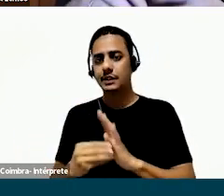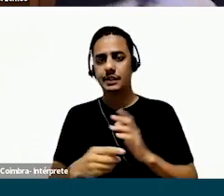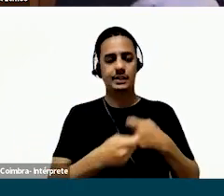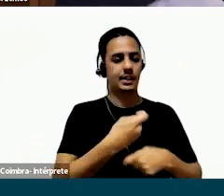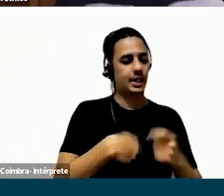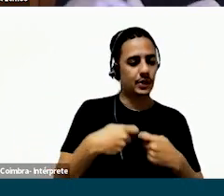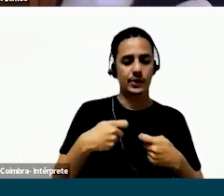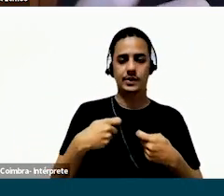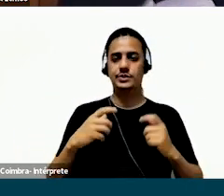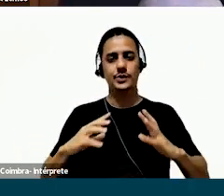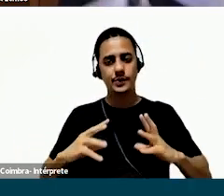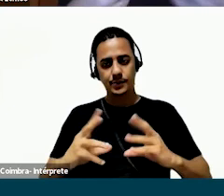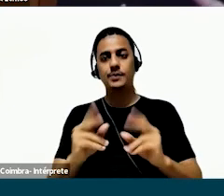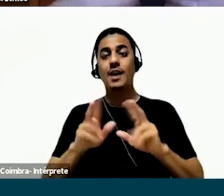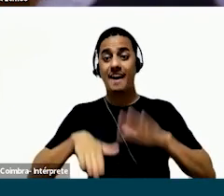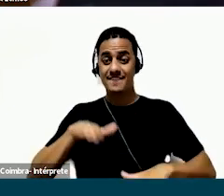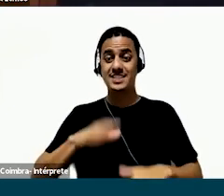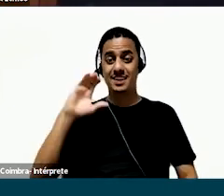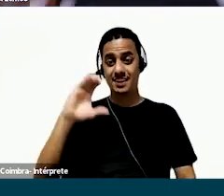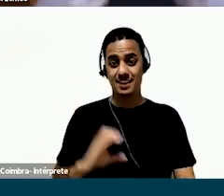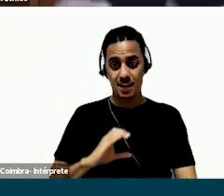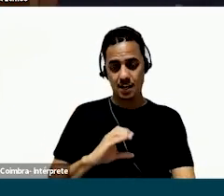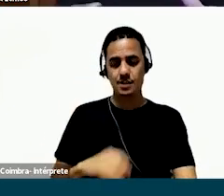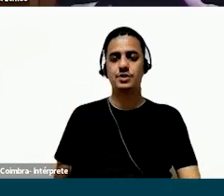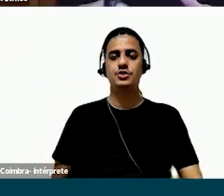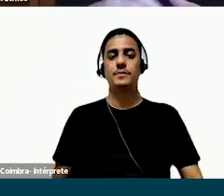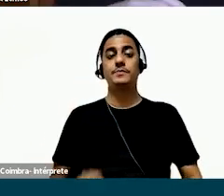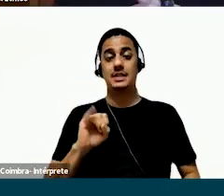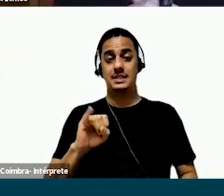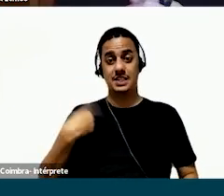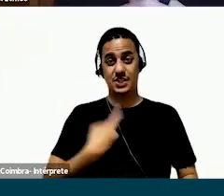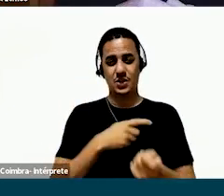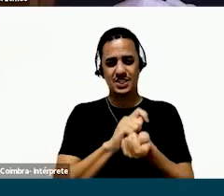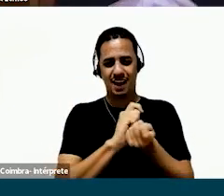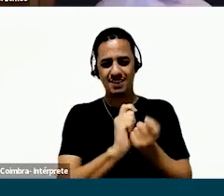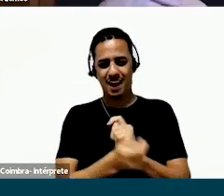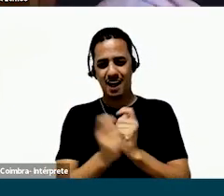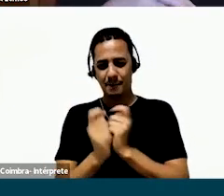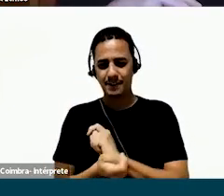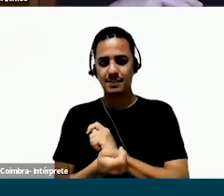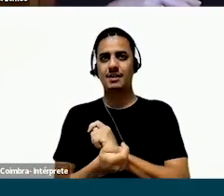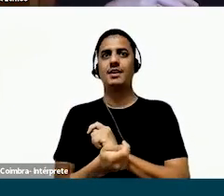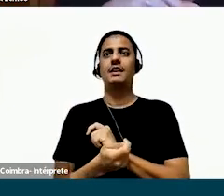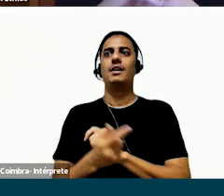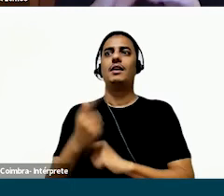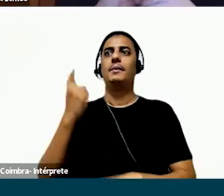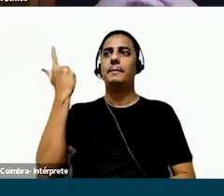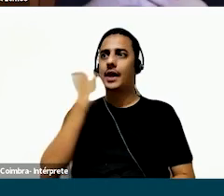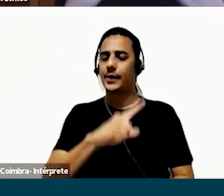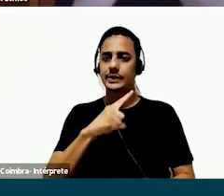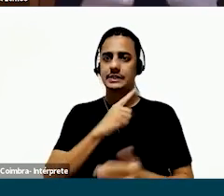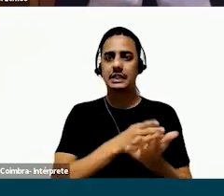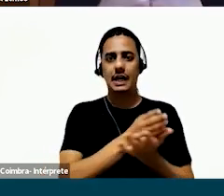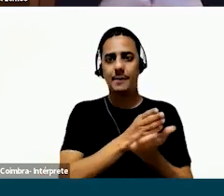de design, pessoa de tecnologia, negócio, dados, às vezes a cliente. E aí, quando a gente adapta as nossas abordagens para